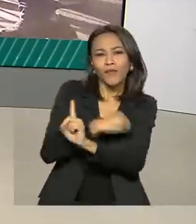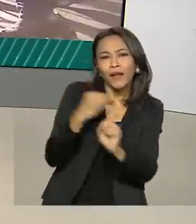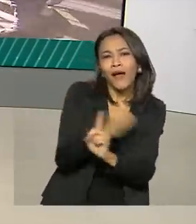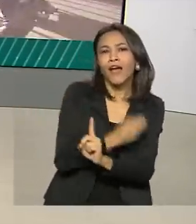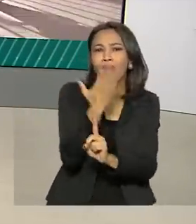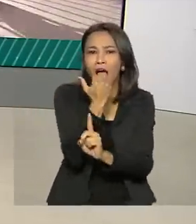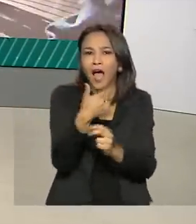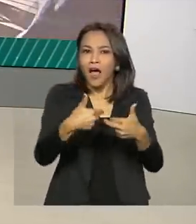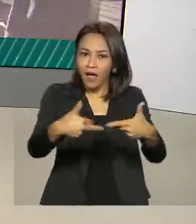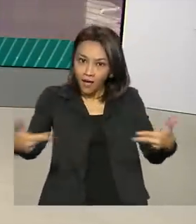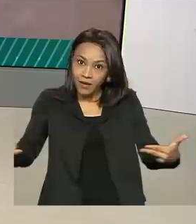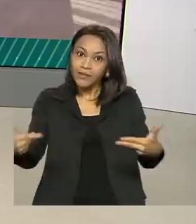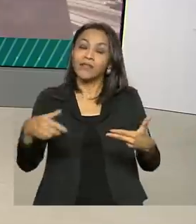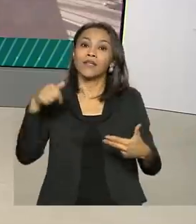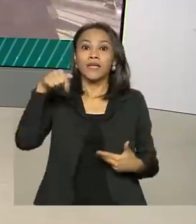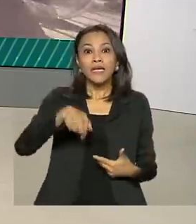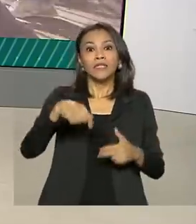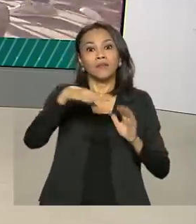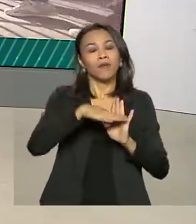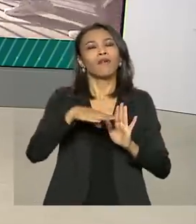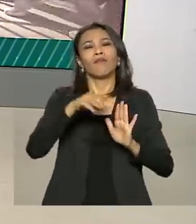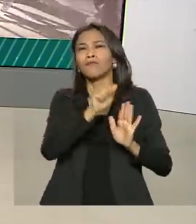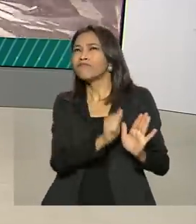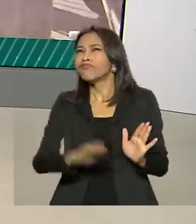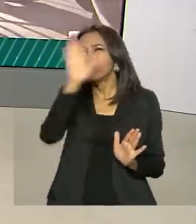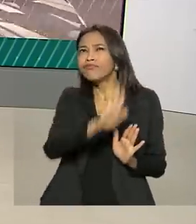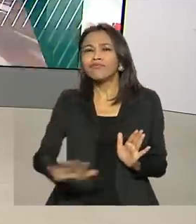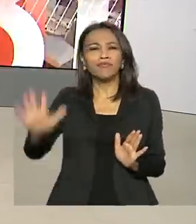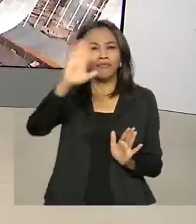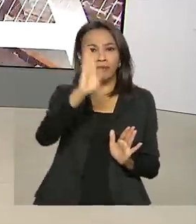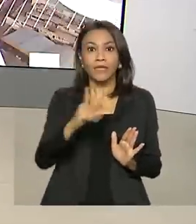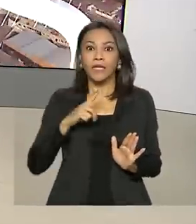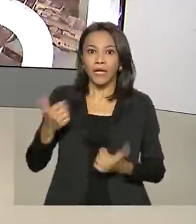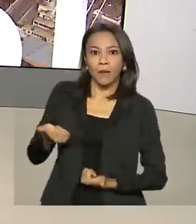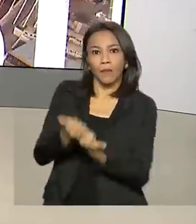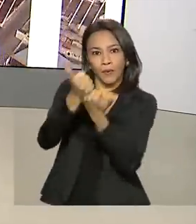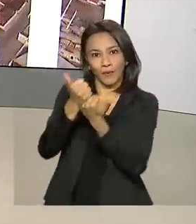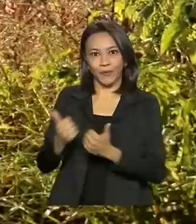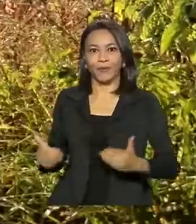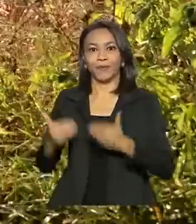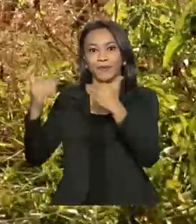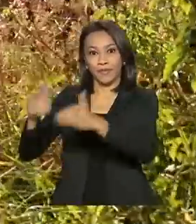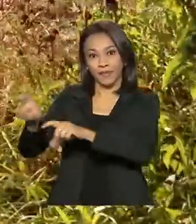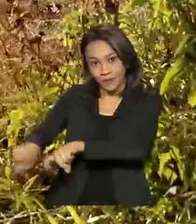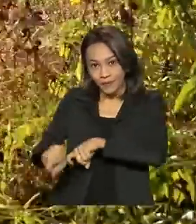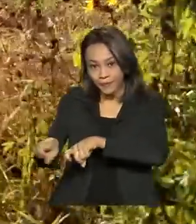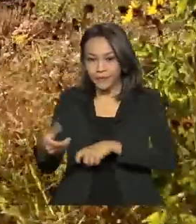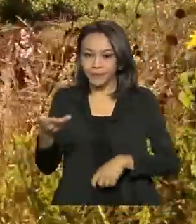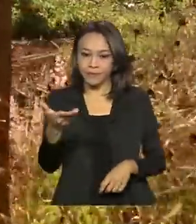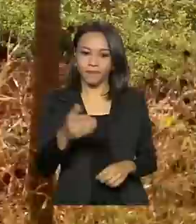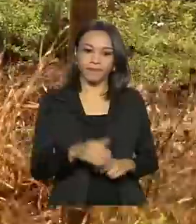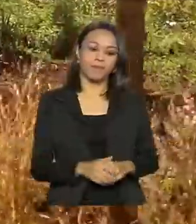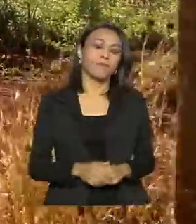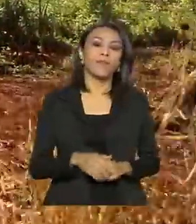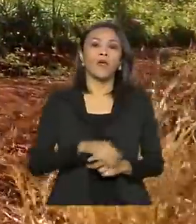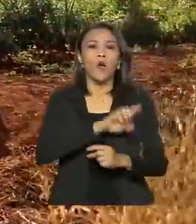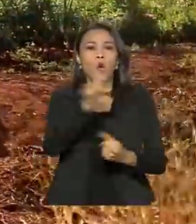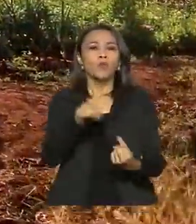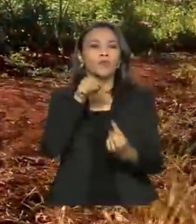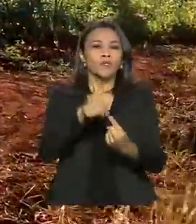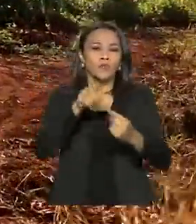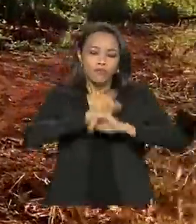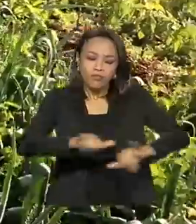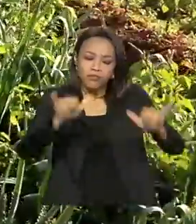Brasileiros pelo Brasil abrange todo o país e conta com o apoio do Ministério da Agricultura. A ideia da campanha